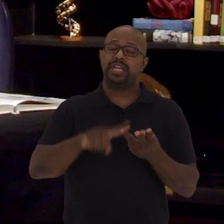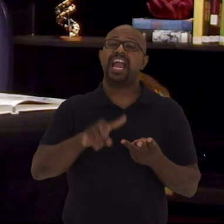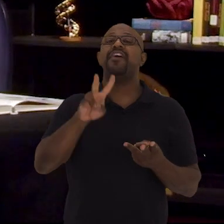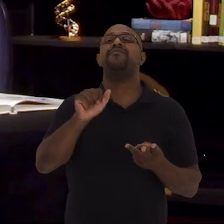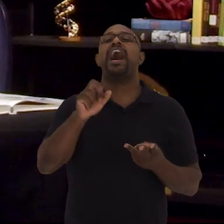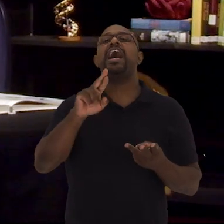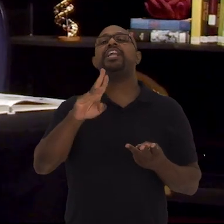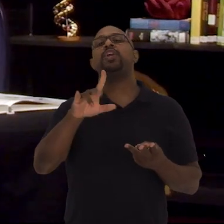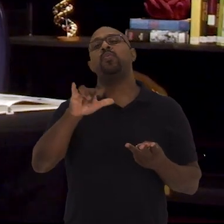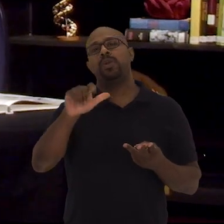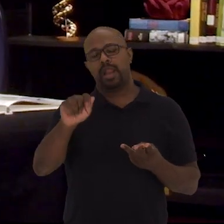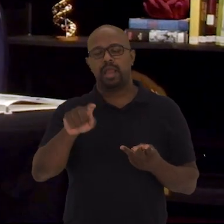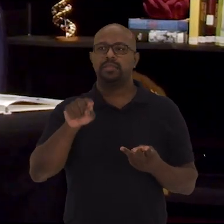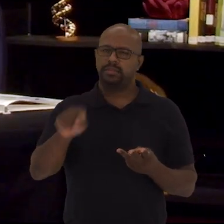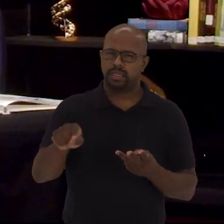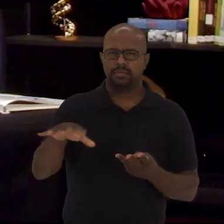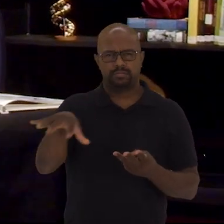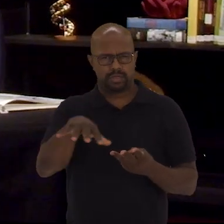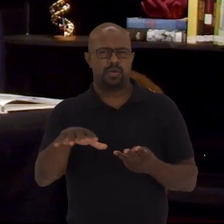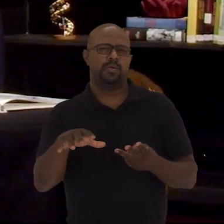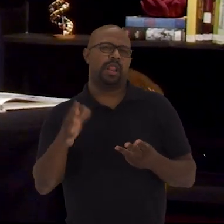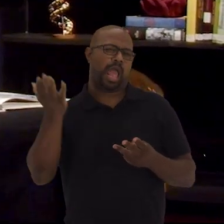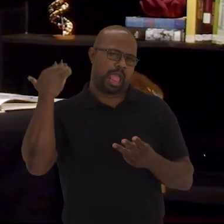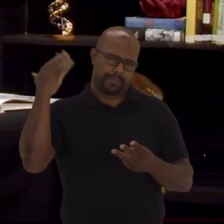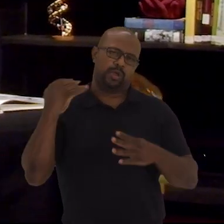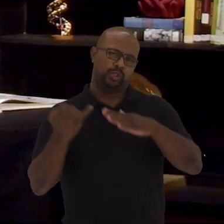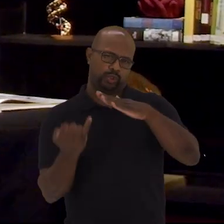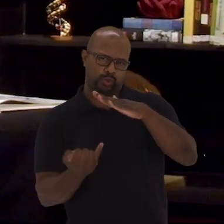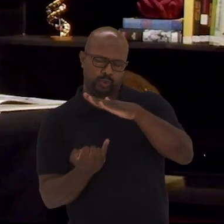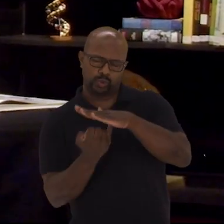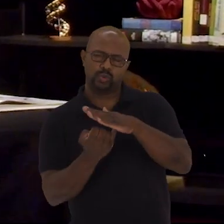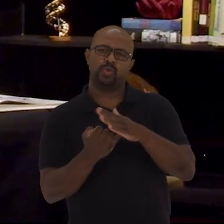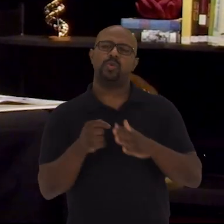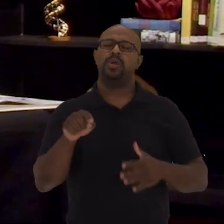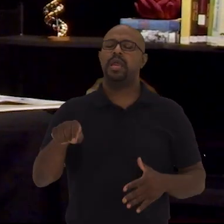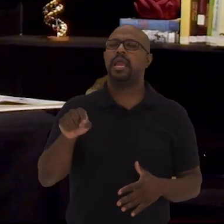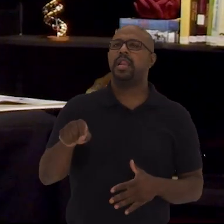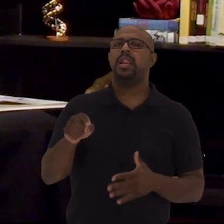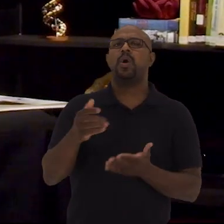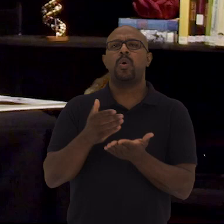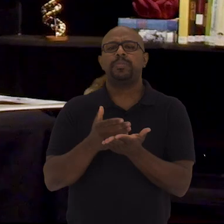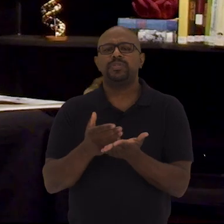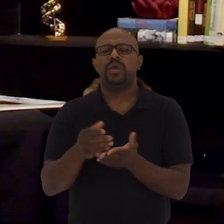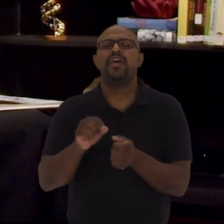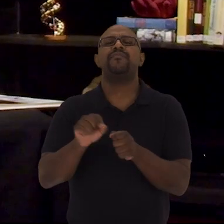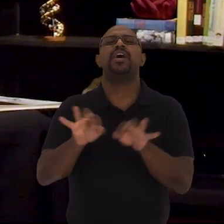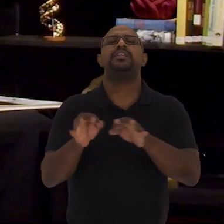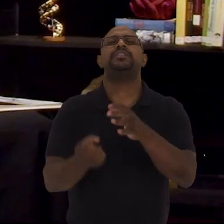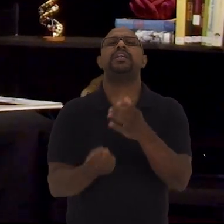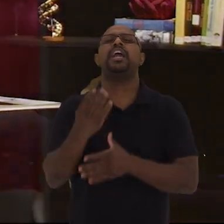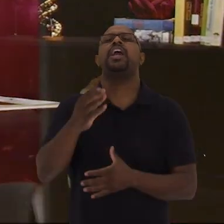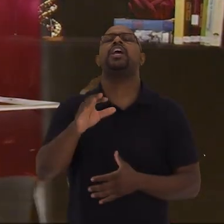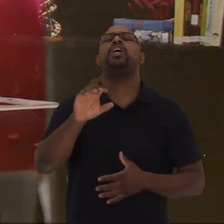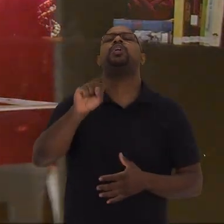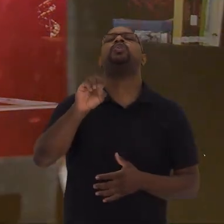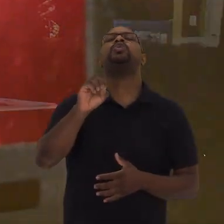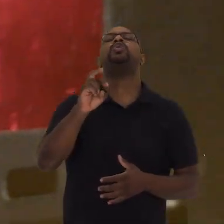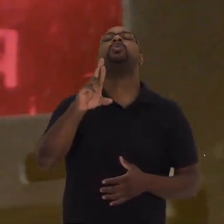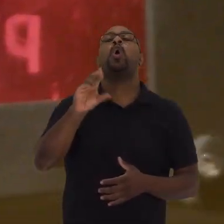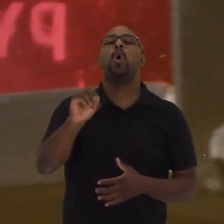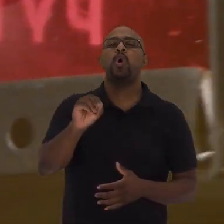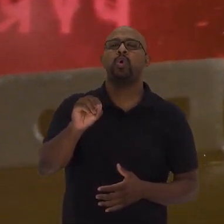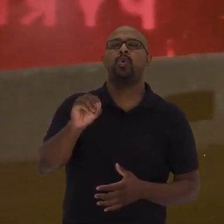época, então O Instituto Soroterápico, como o nome diz Passou a produzir soros terapêuticos Que são